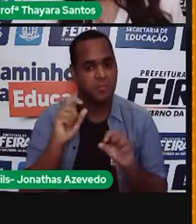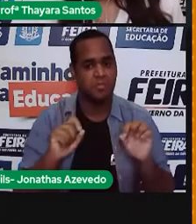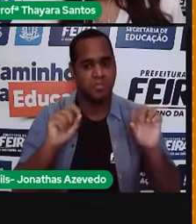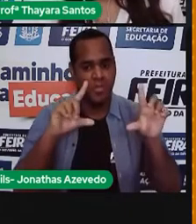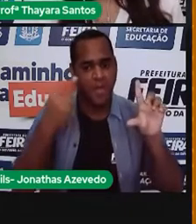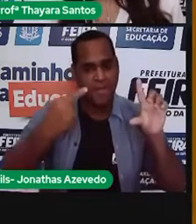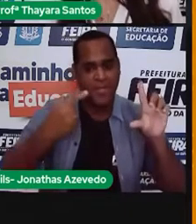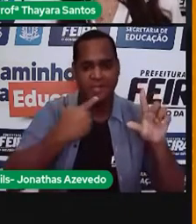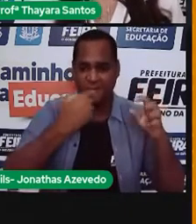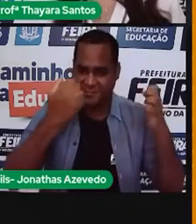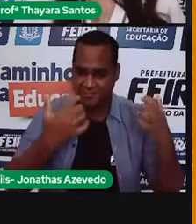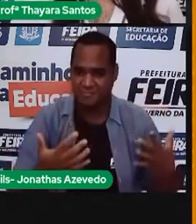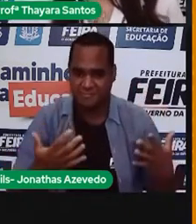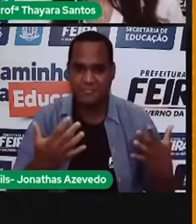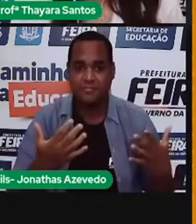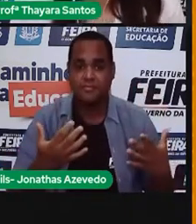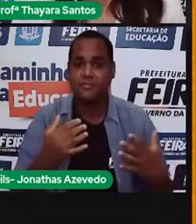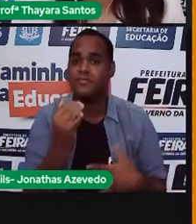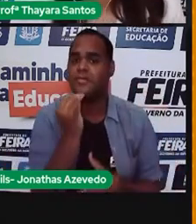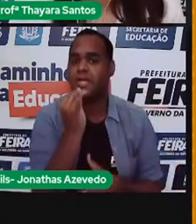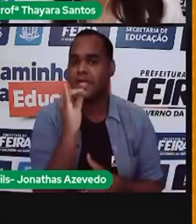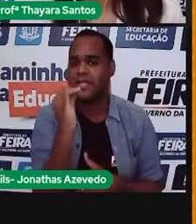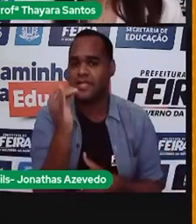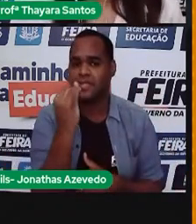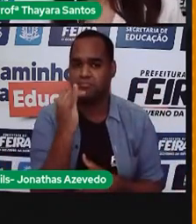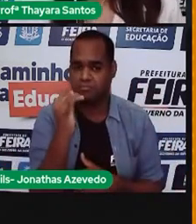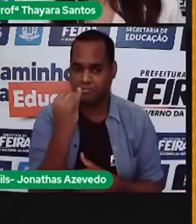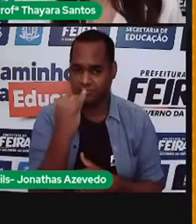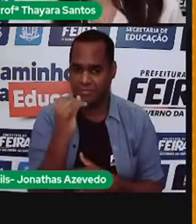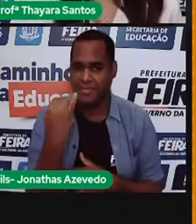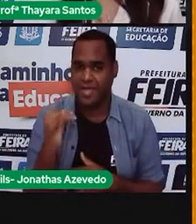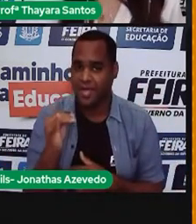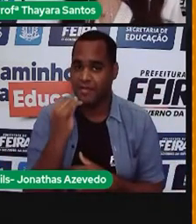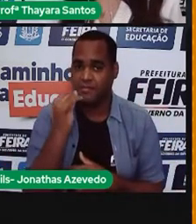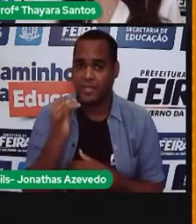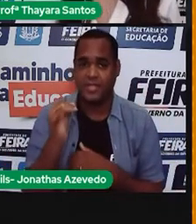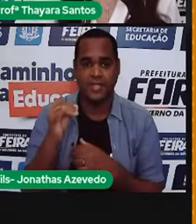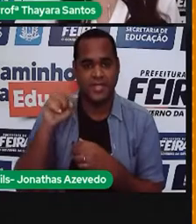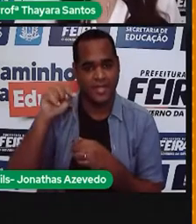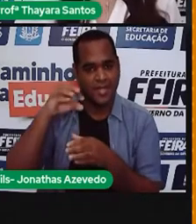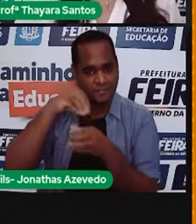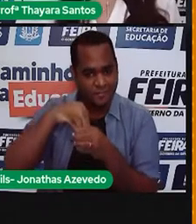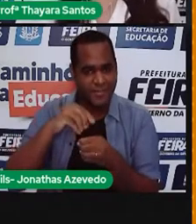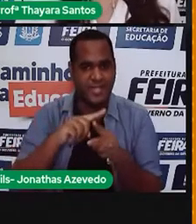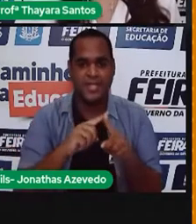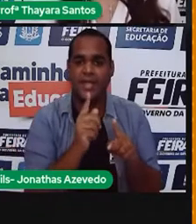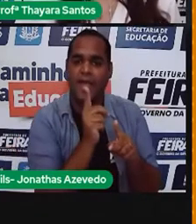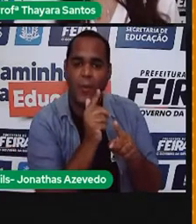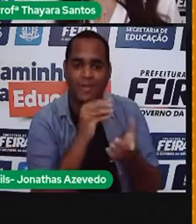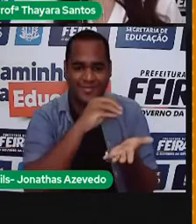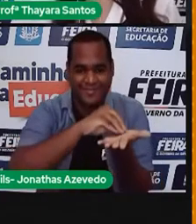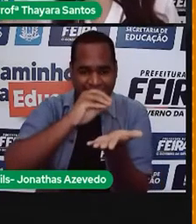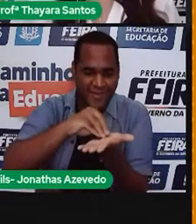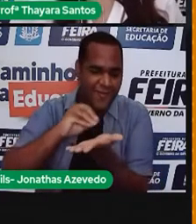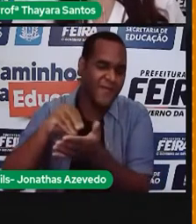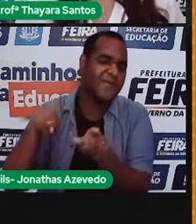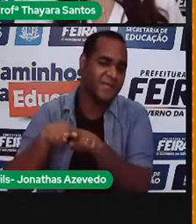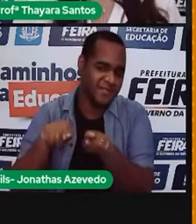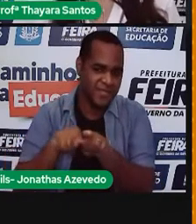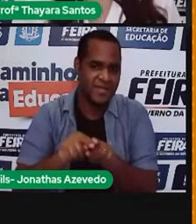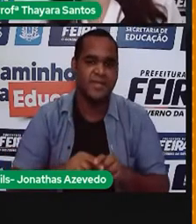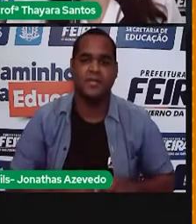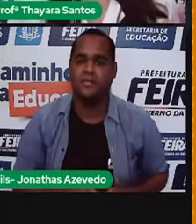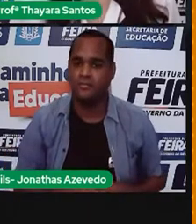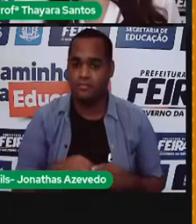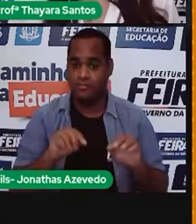coloquei para vocês. E é sobre a energia elétrica e a crise hídrica, que é um tema super atual, que a gente está vendo aí